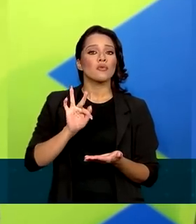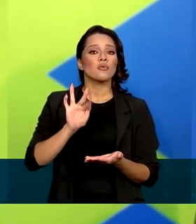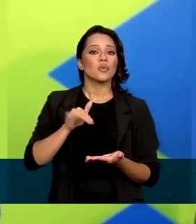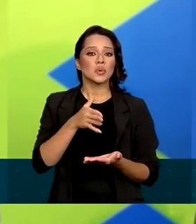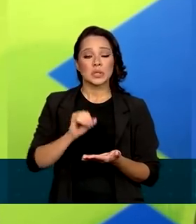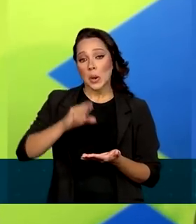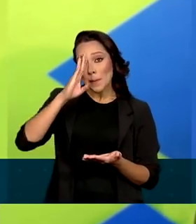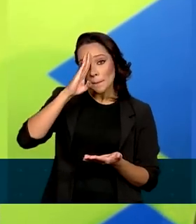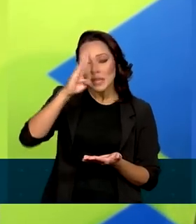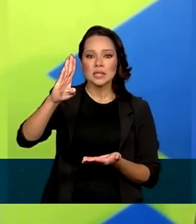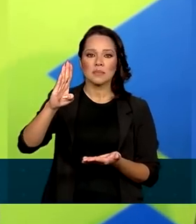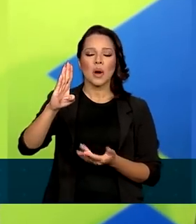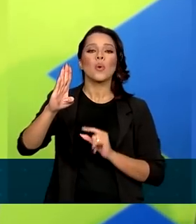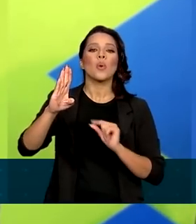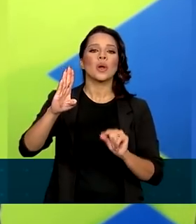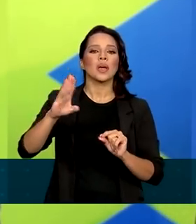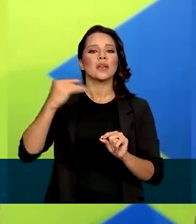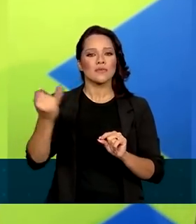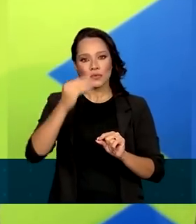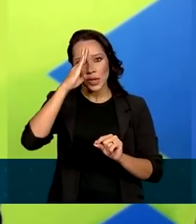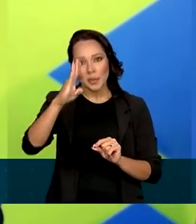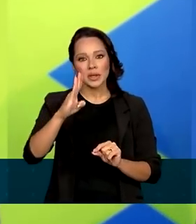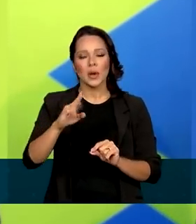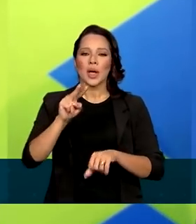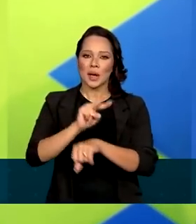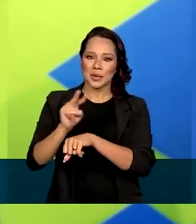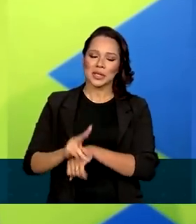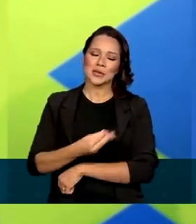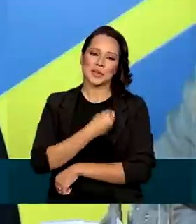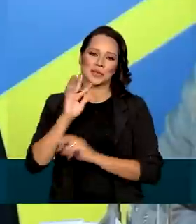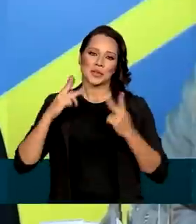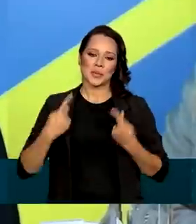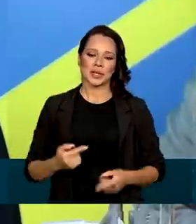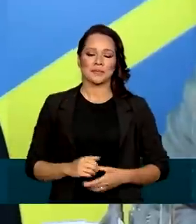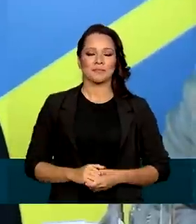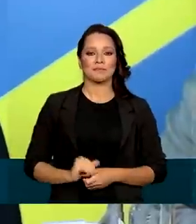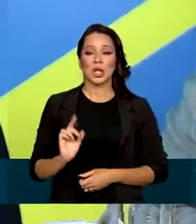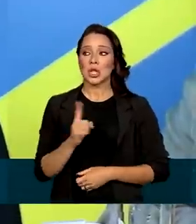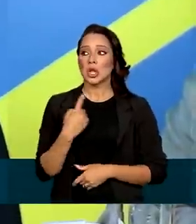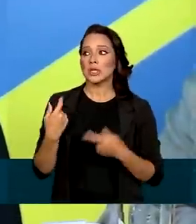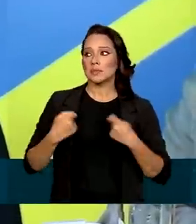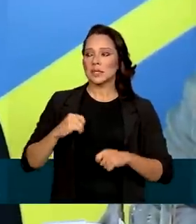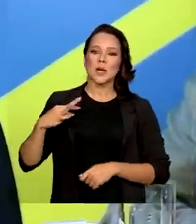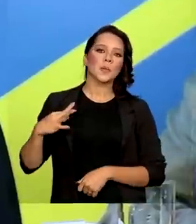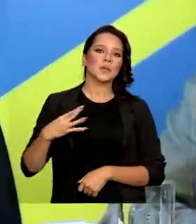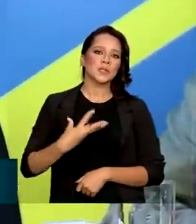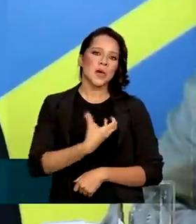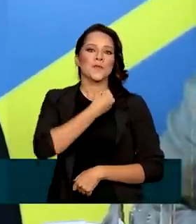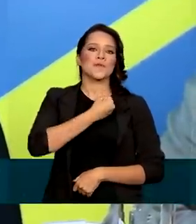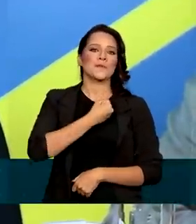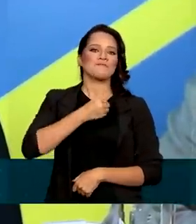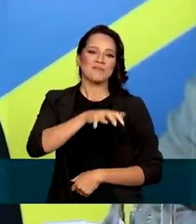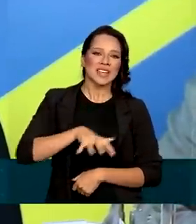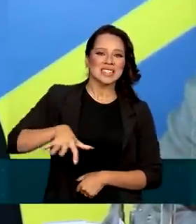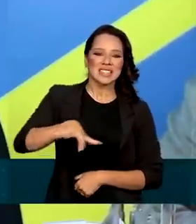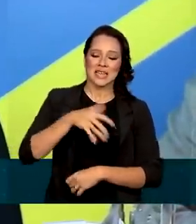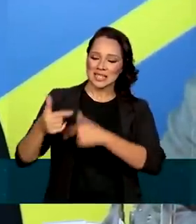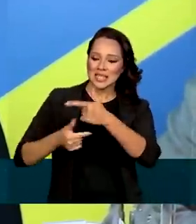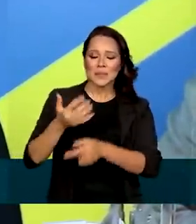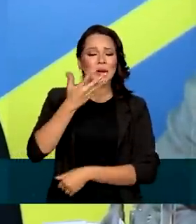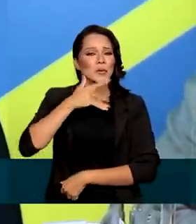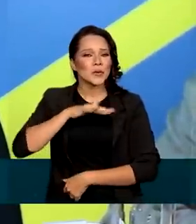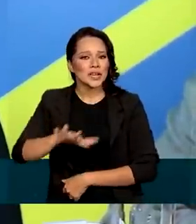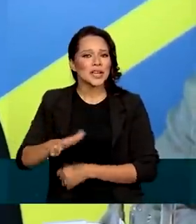primordial e fundamental a proteção da vida humana. Nós precisamos resgatar essas áreas que atuam com